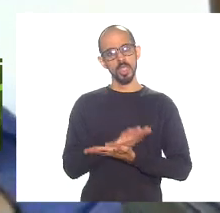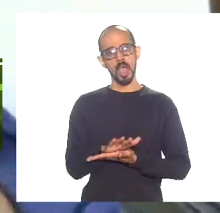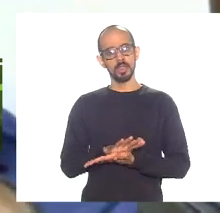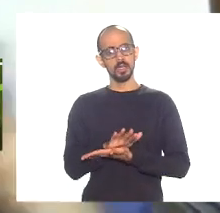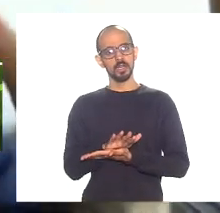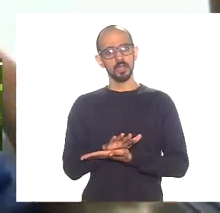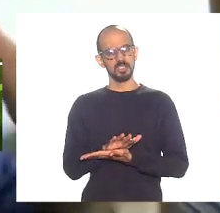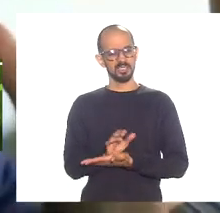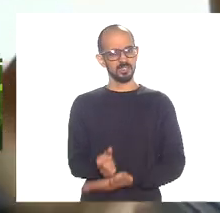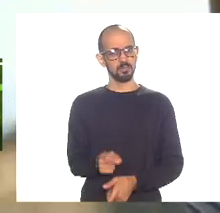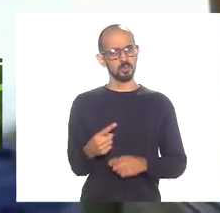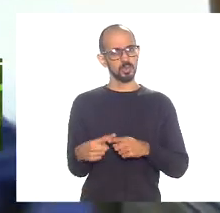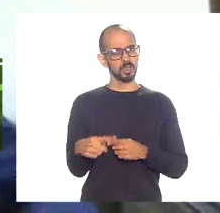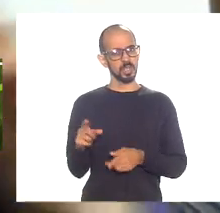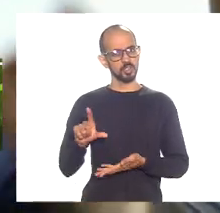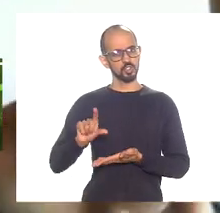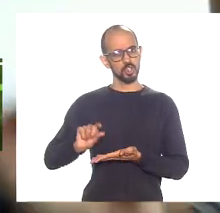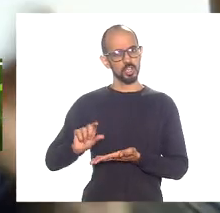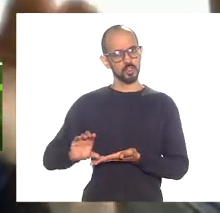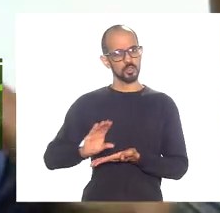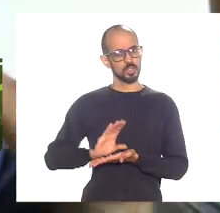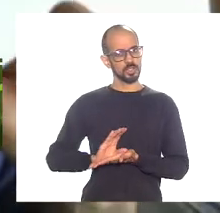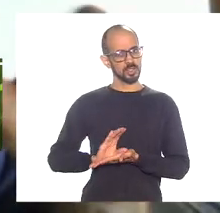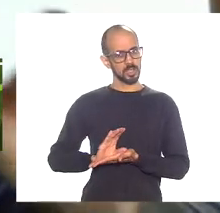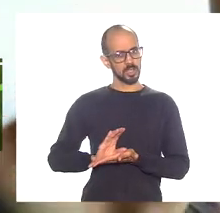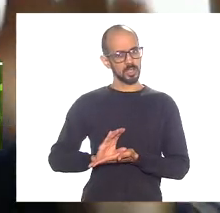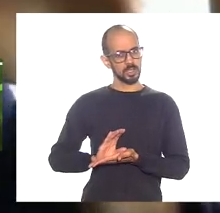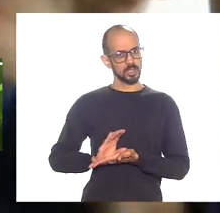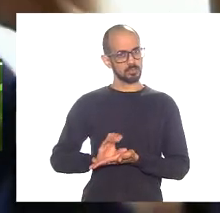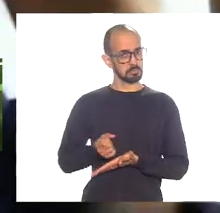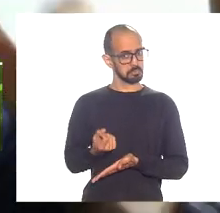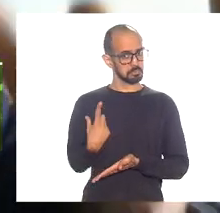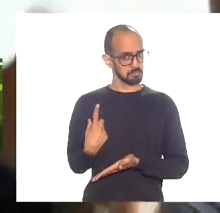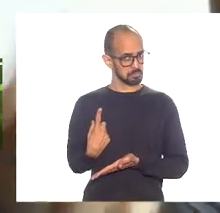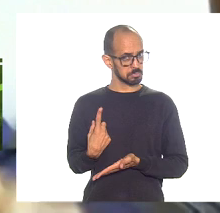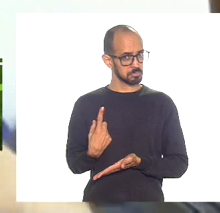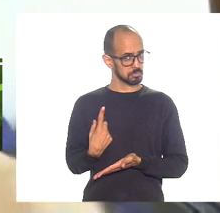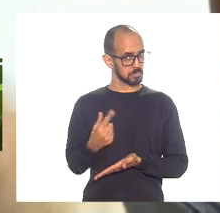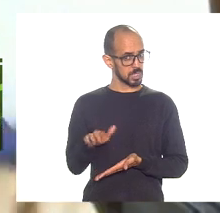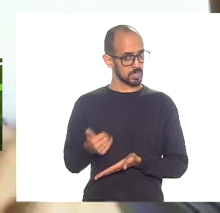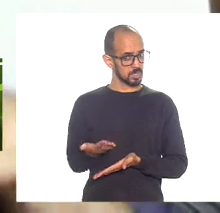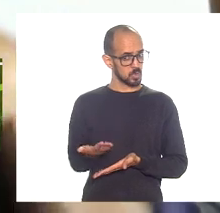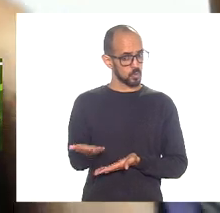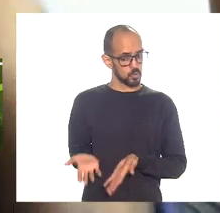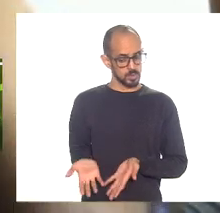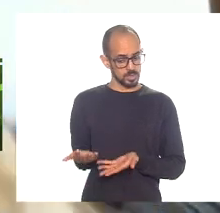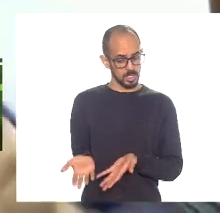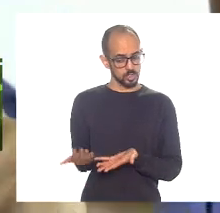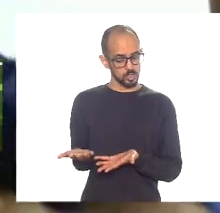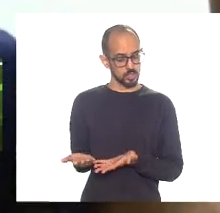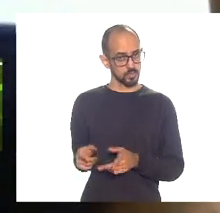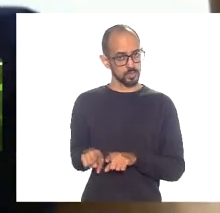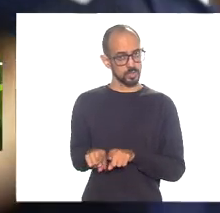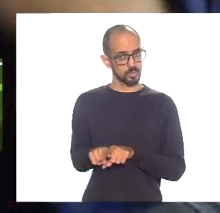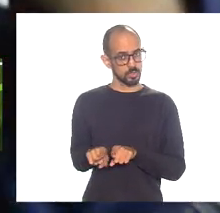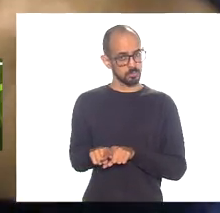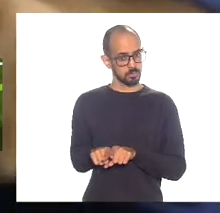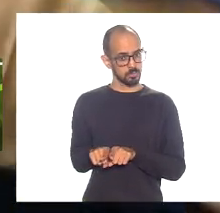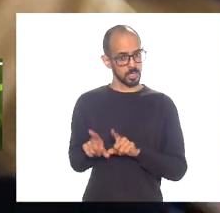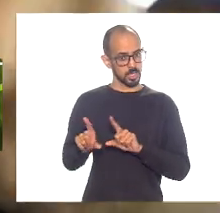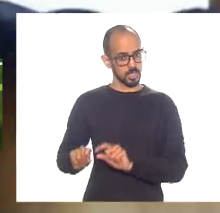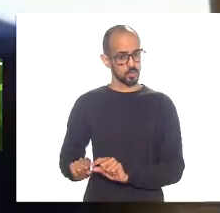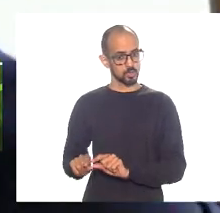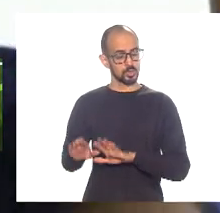reduz reduz as receitas como o incentivo também não o reduzisse e muitas